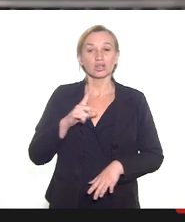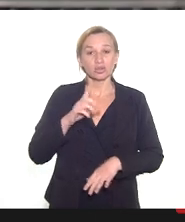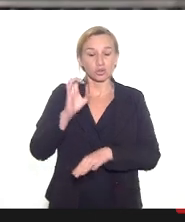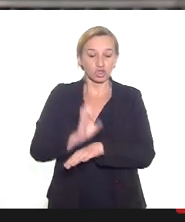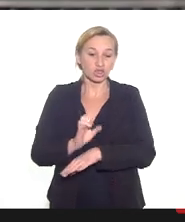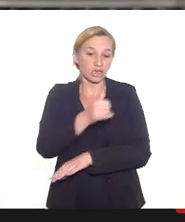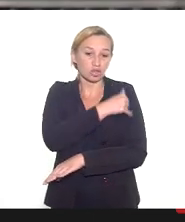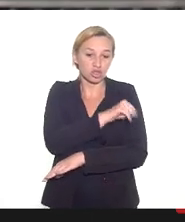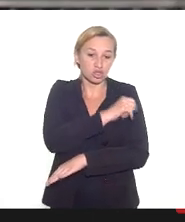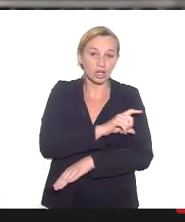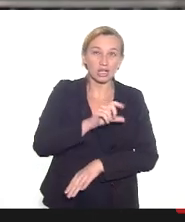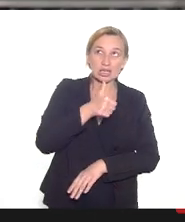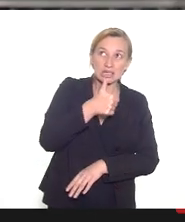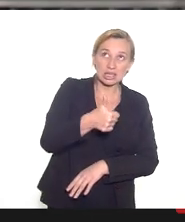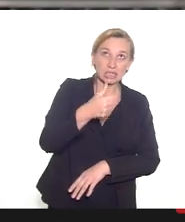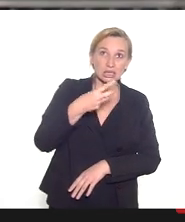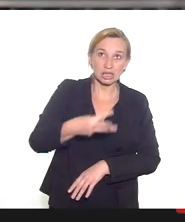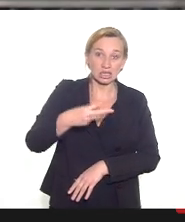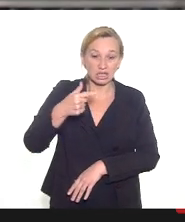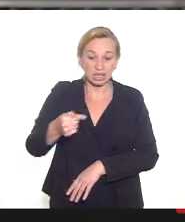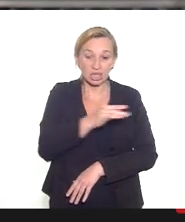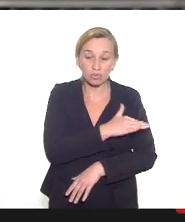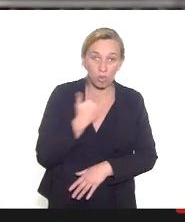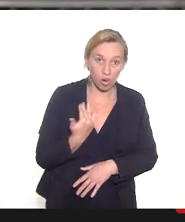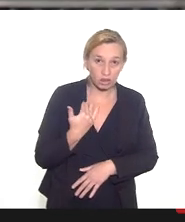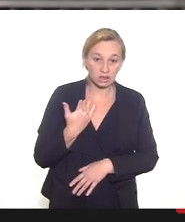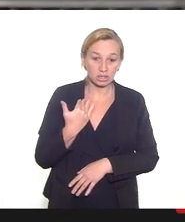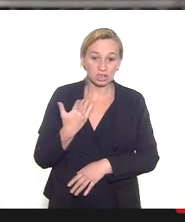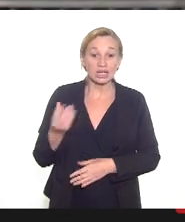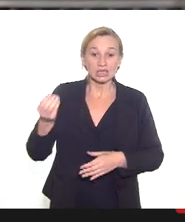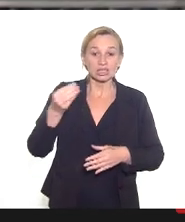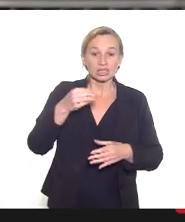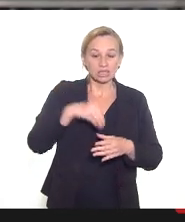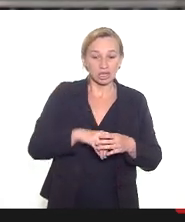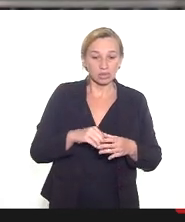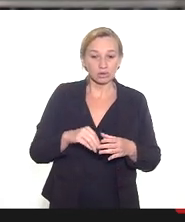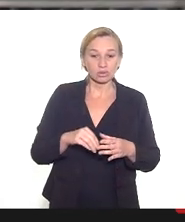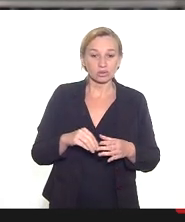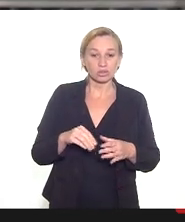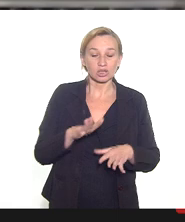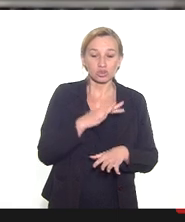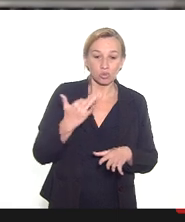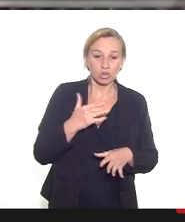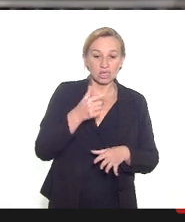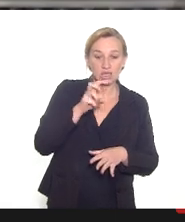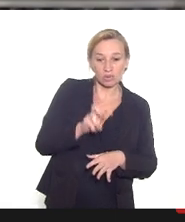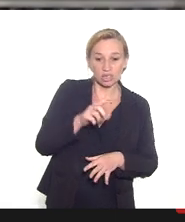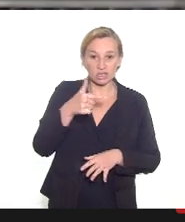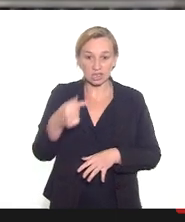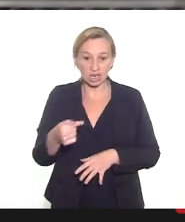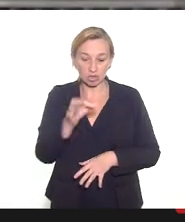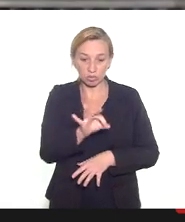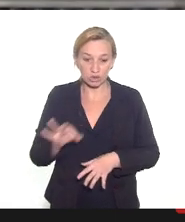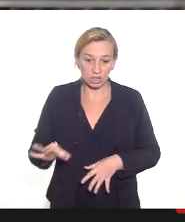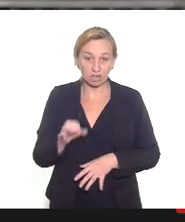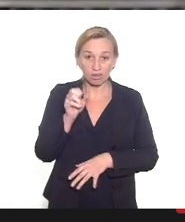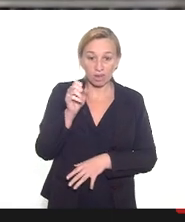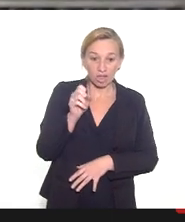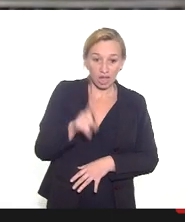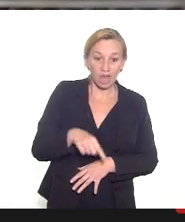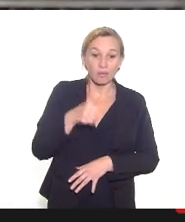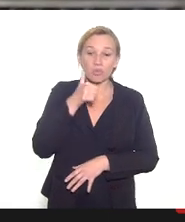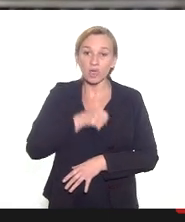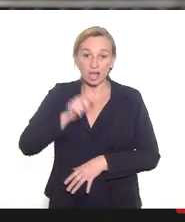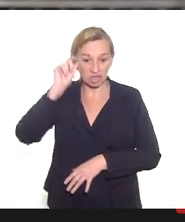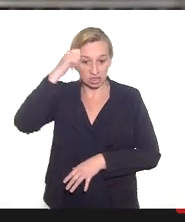Janeiro cerca de 137 mortes. Dentre estas mortes, 57% eram de